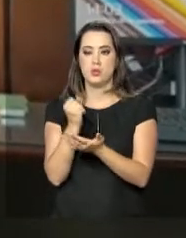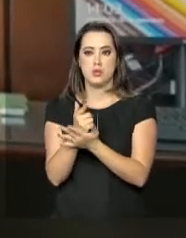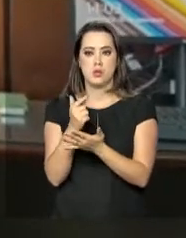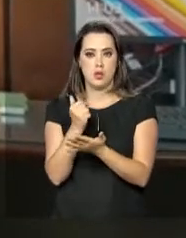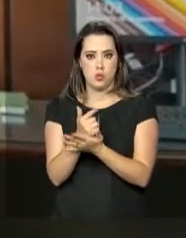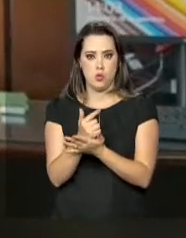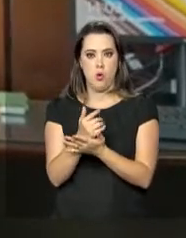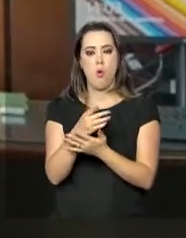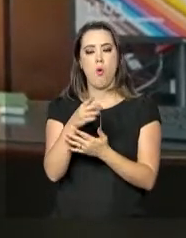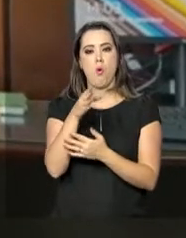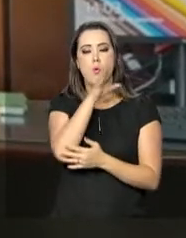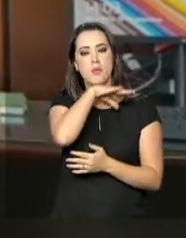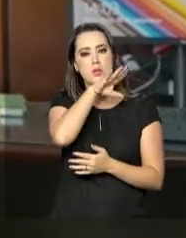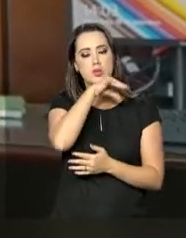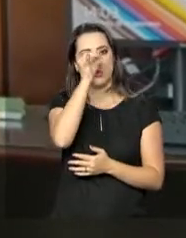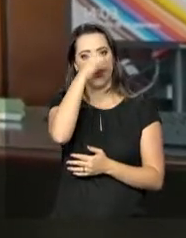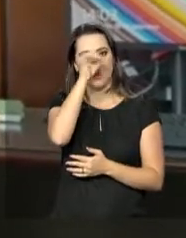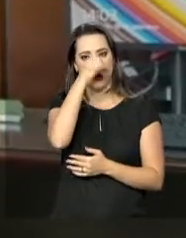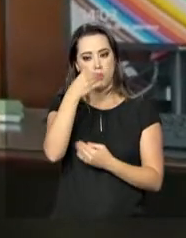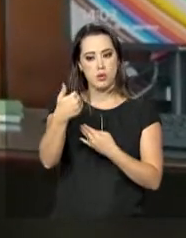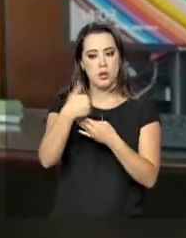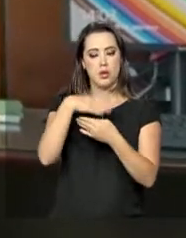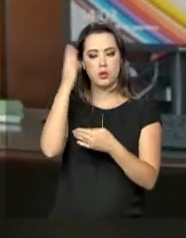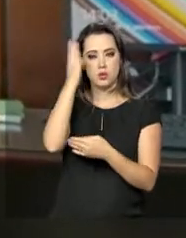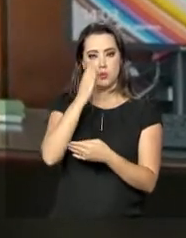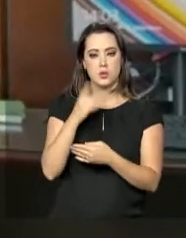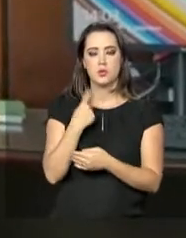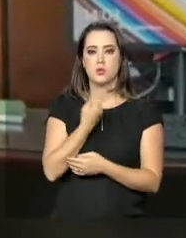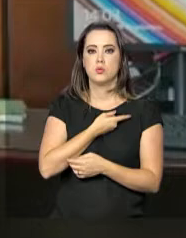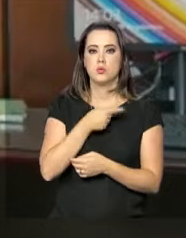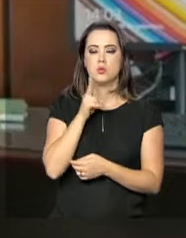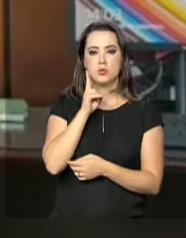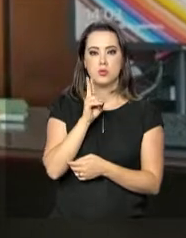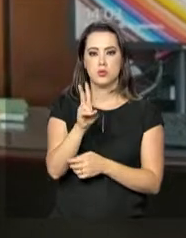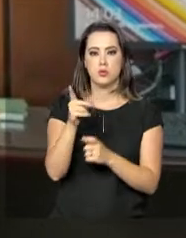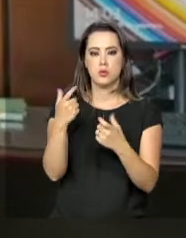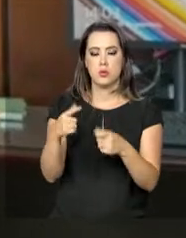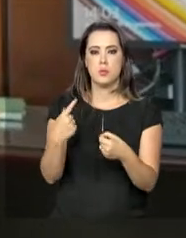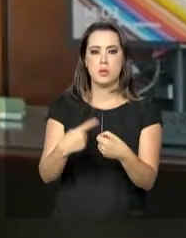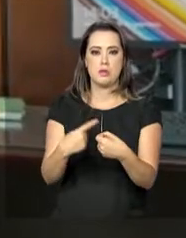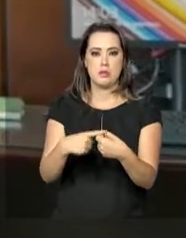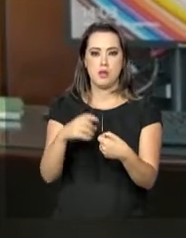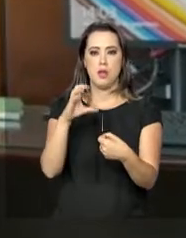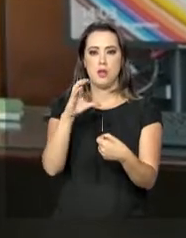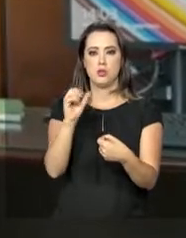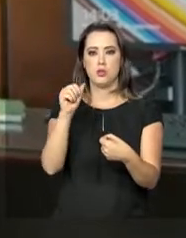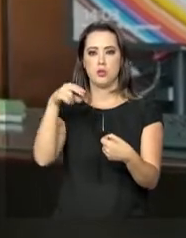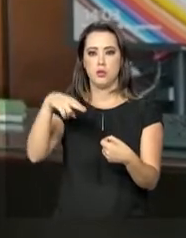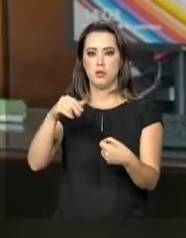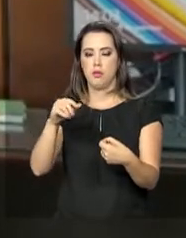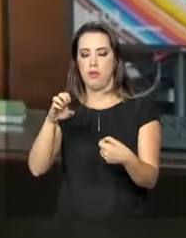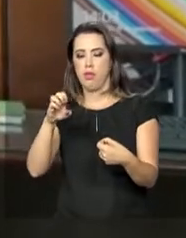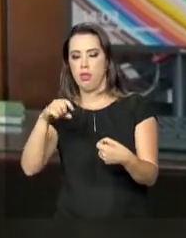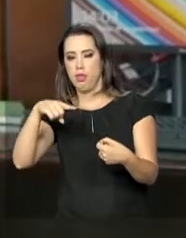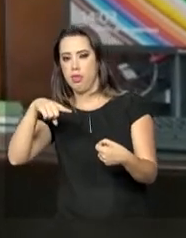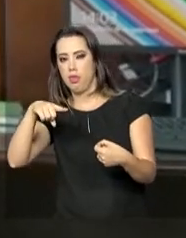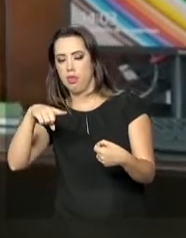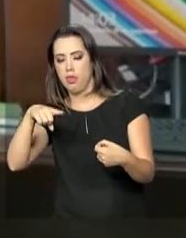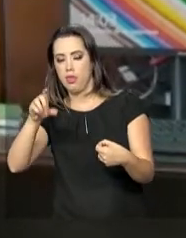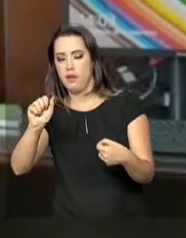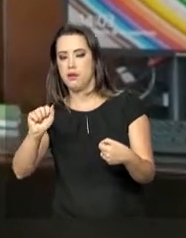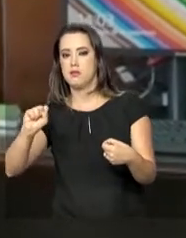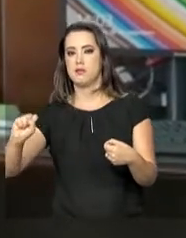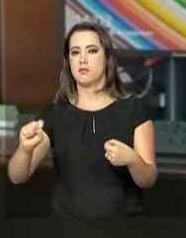quando vêm para fazer reprodução genética, nós temos em Cananeia uma central muito bem montada, de último